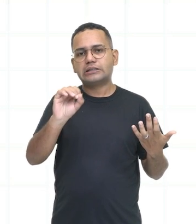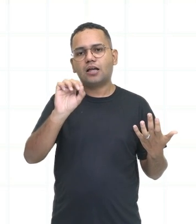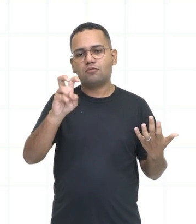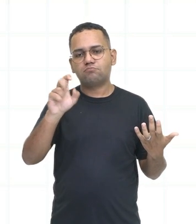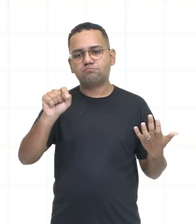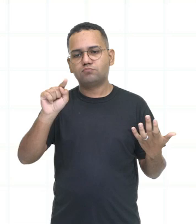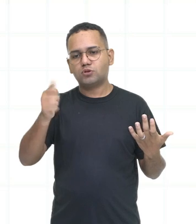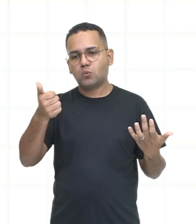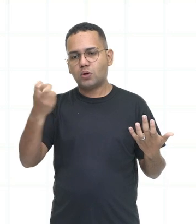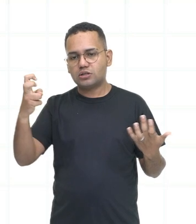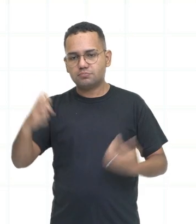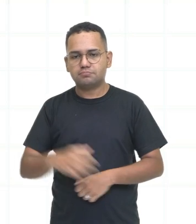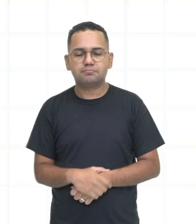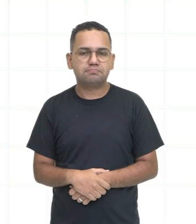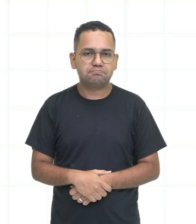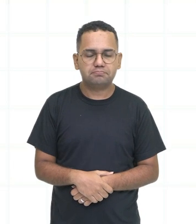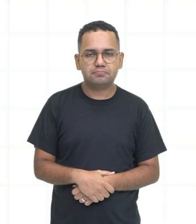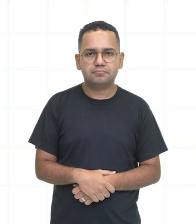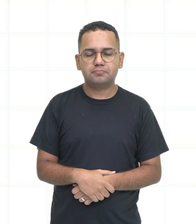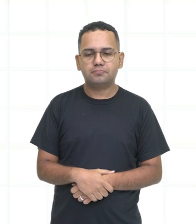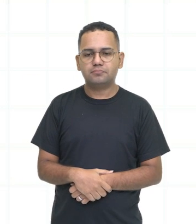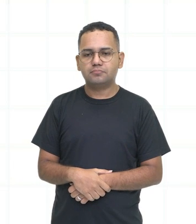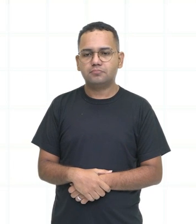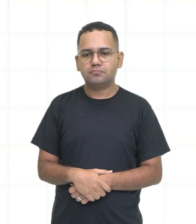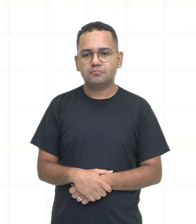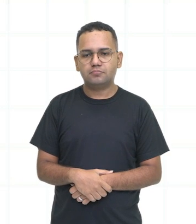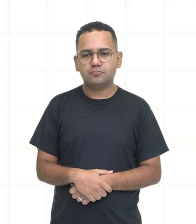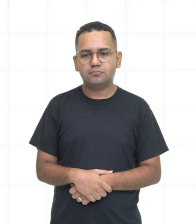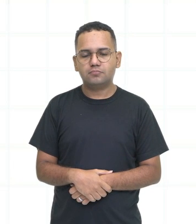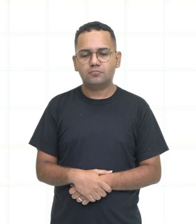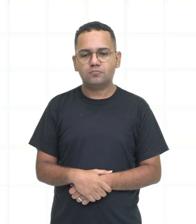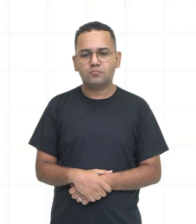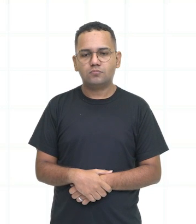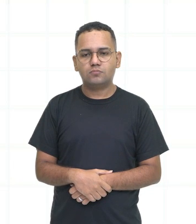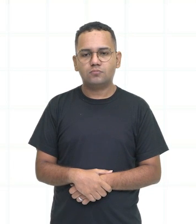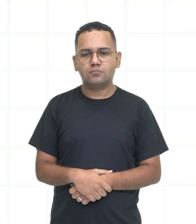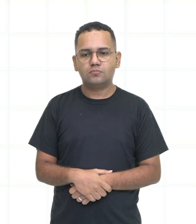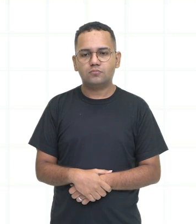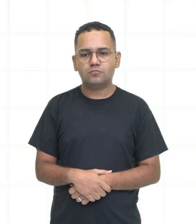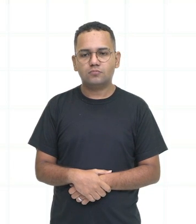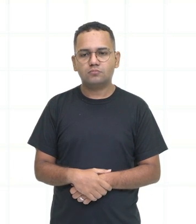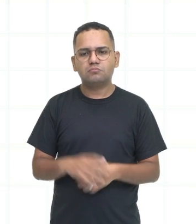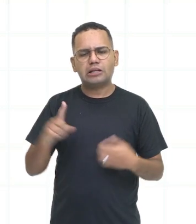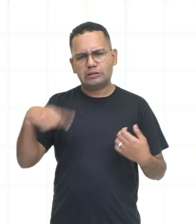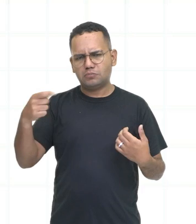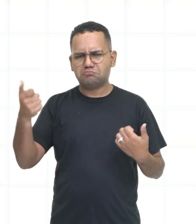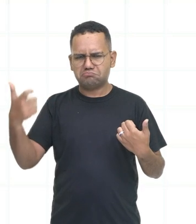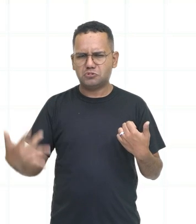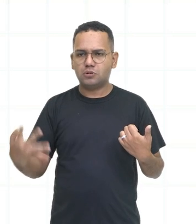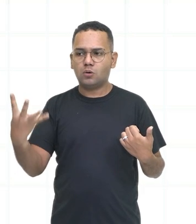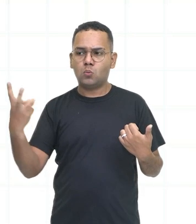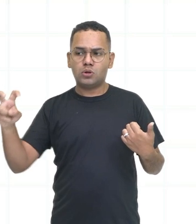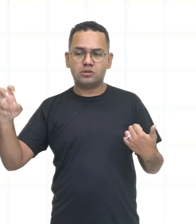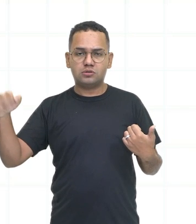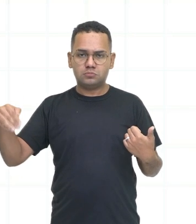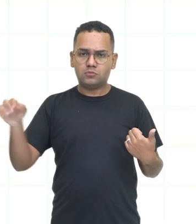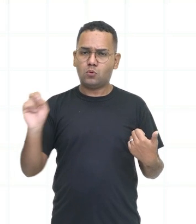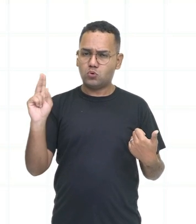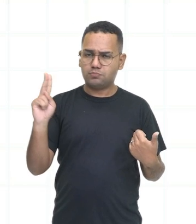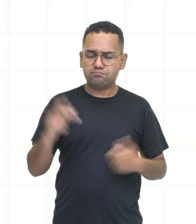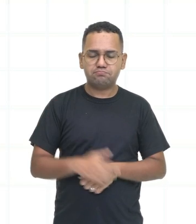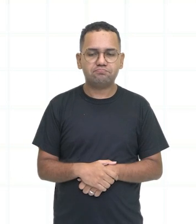ok? Se fosse, depois a gente vai explorar aqui essa ideia do 45 aqui, tá? Vamos por partes.